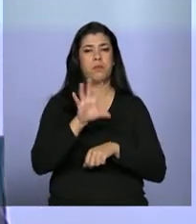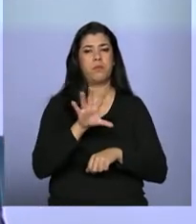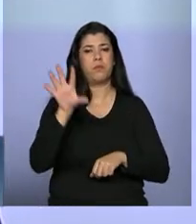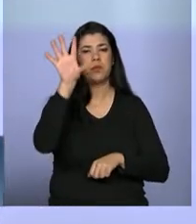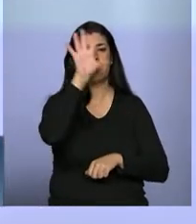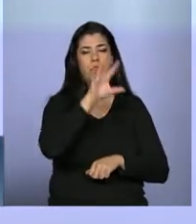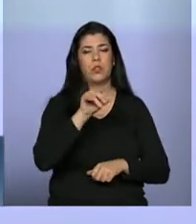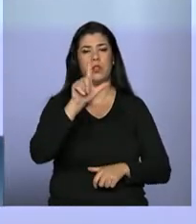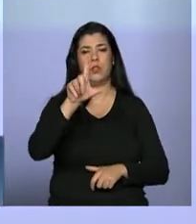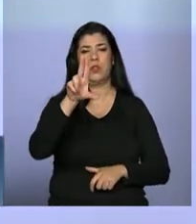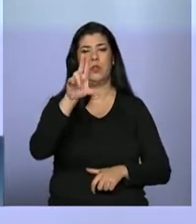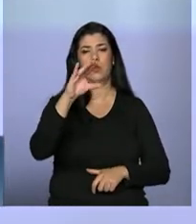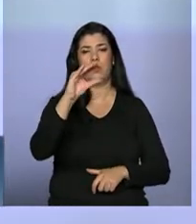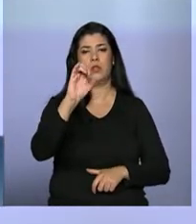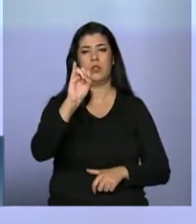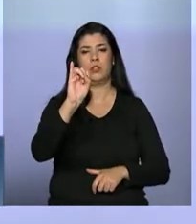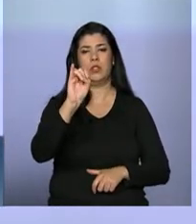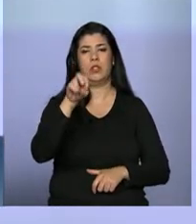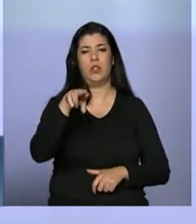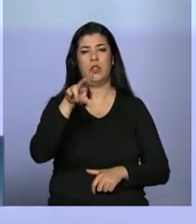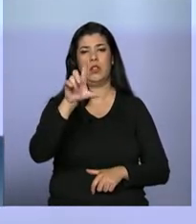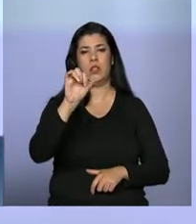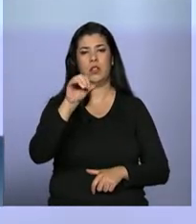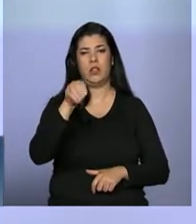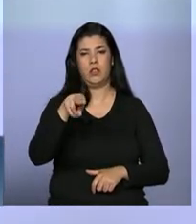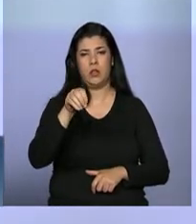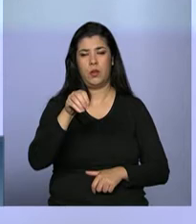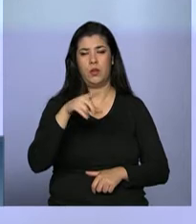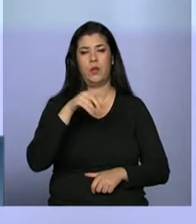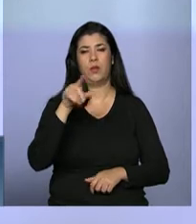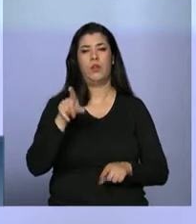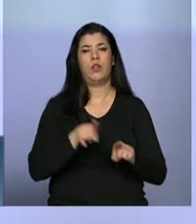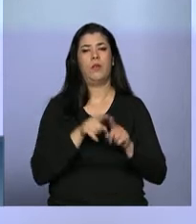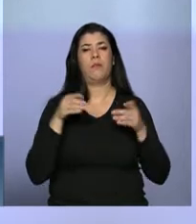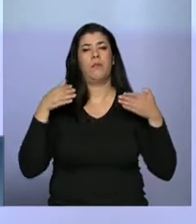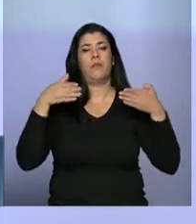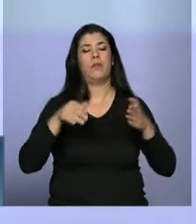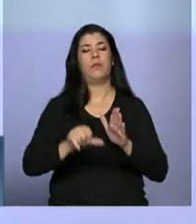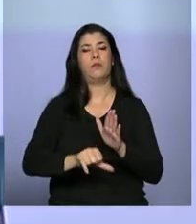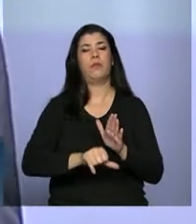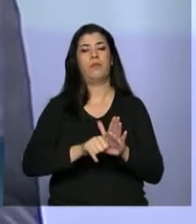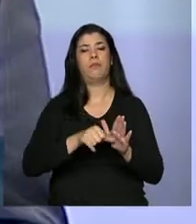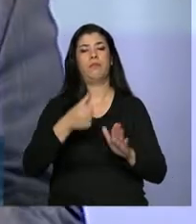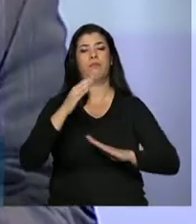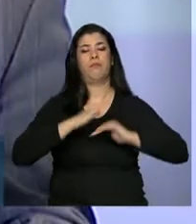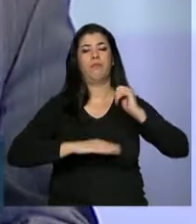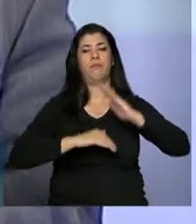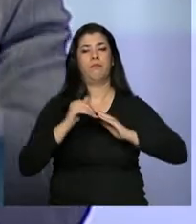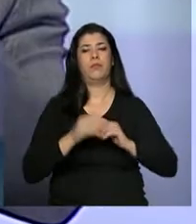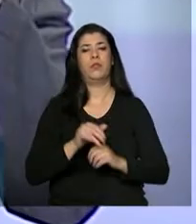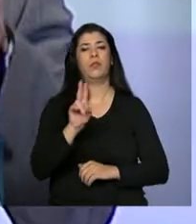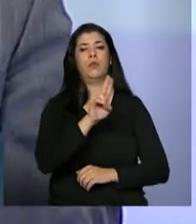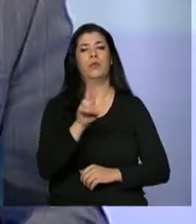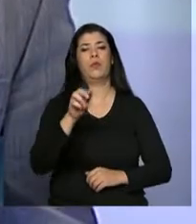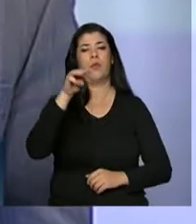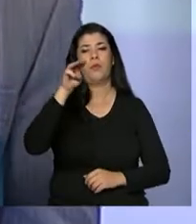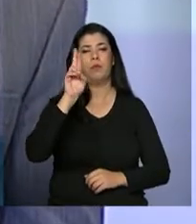Ercilino Lopes que participou conosco desta primeira operação. em nome de Mário